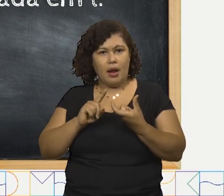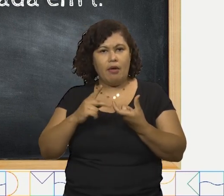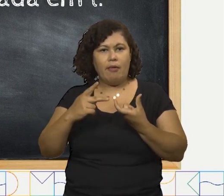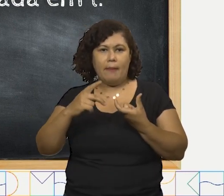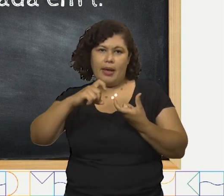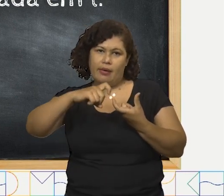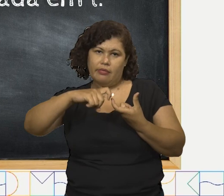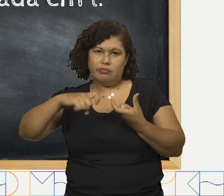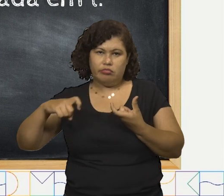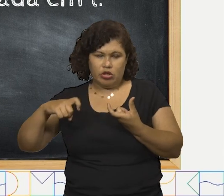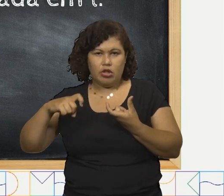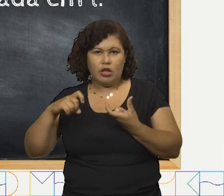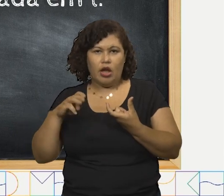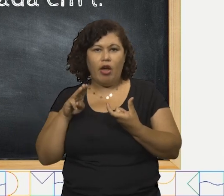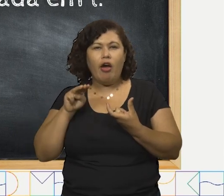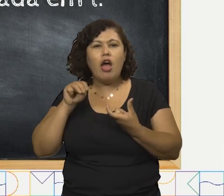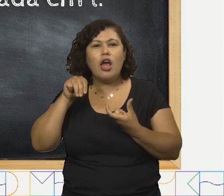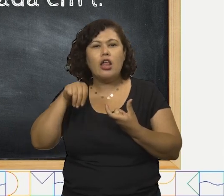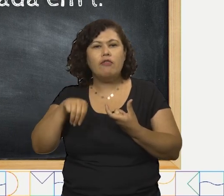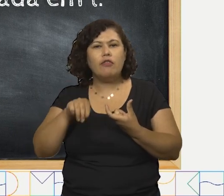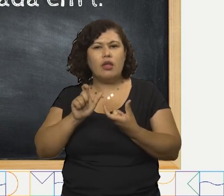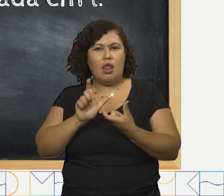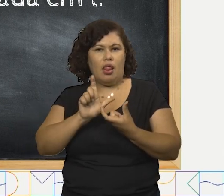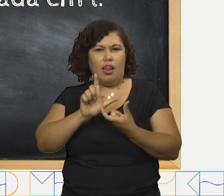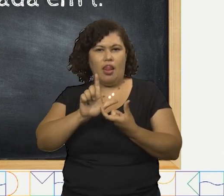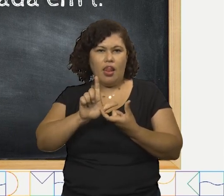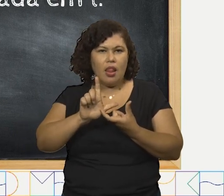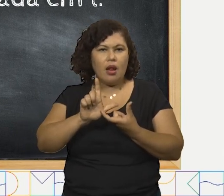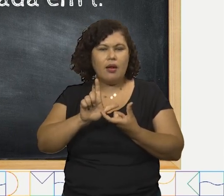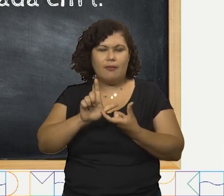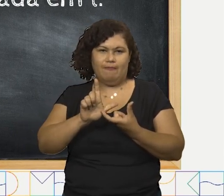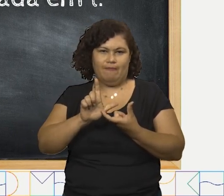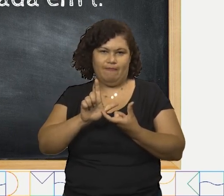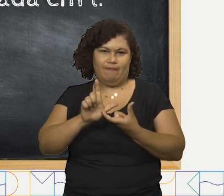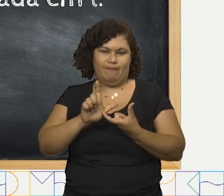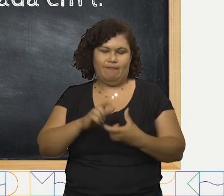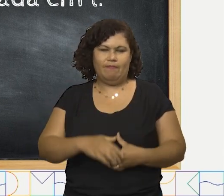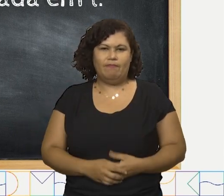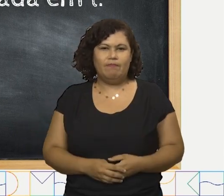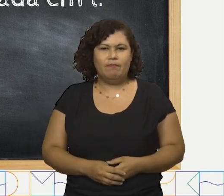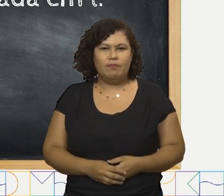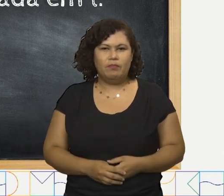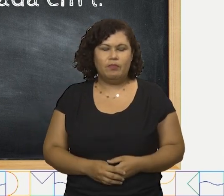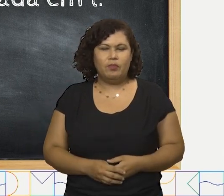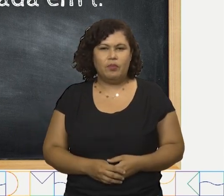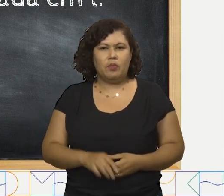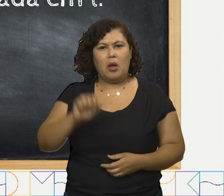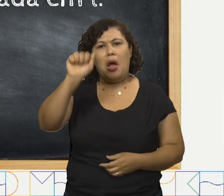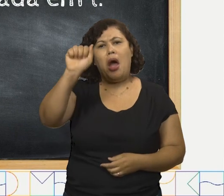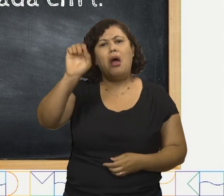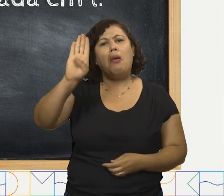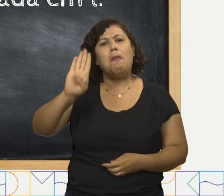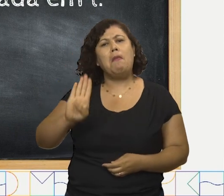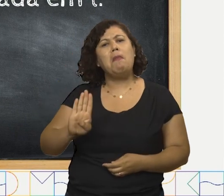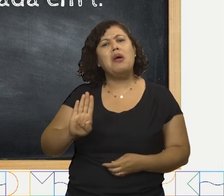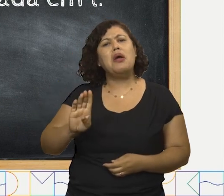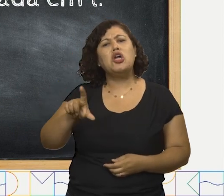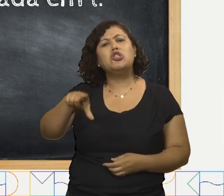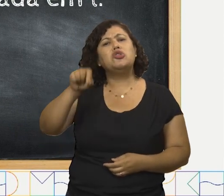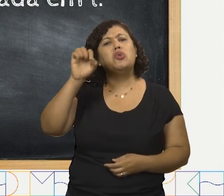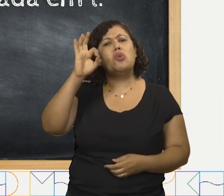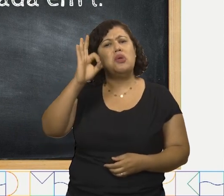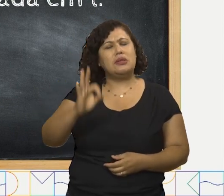palavra paroxítona terminada em L? Pense aí.